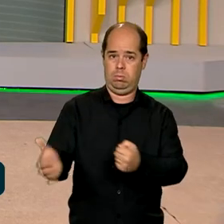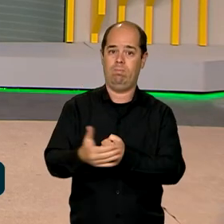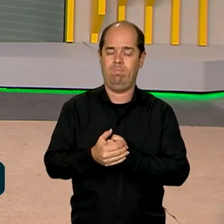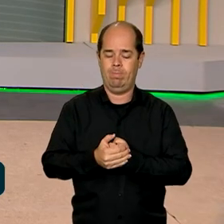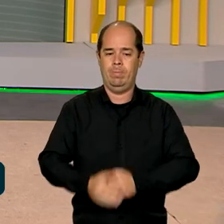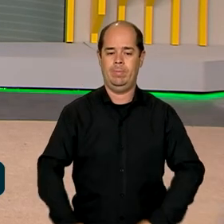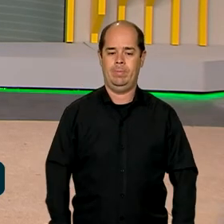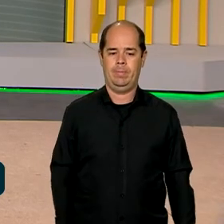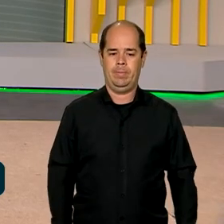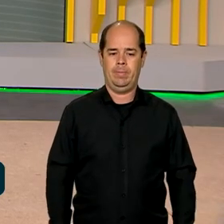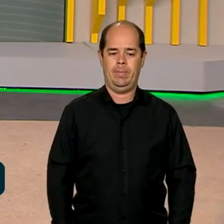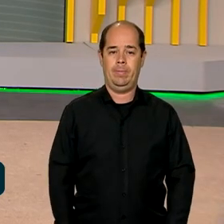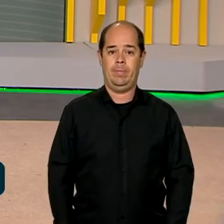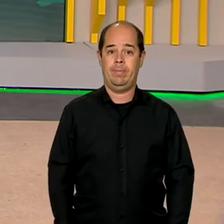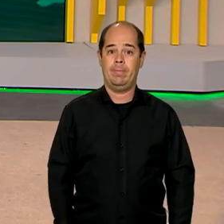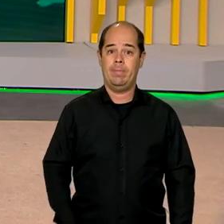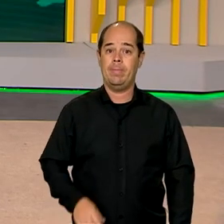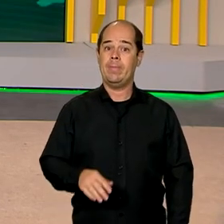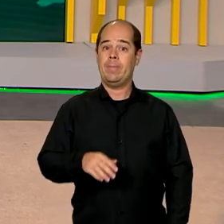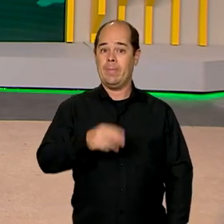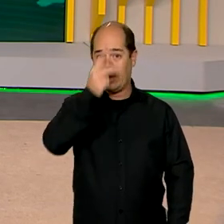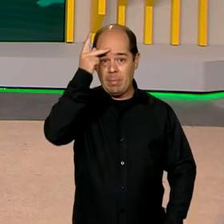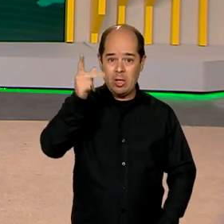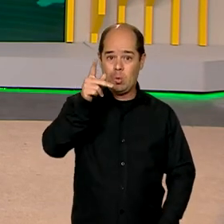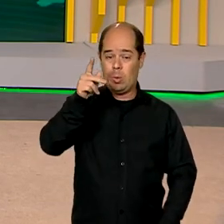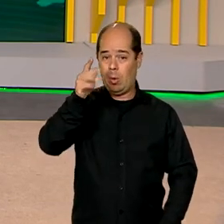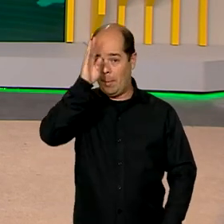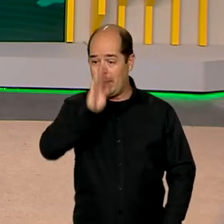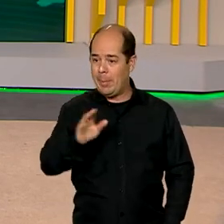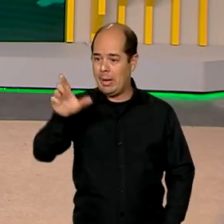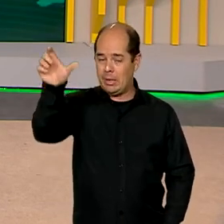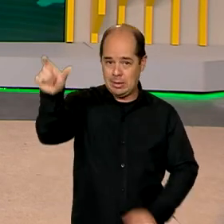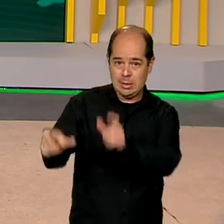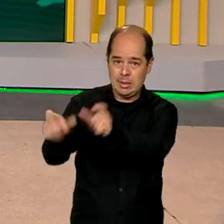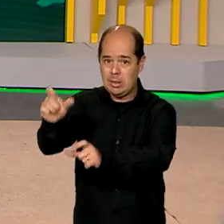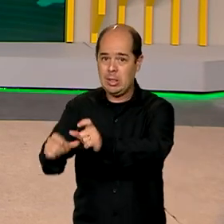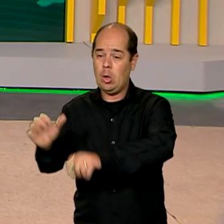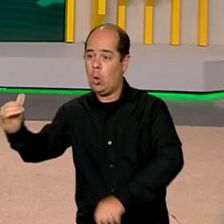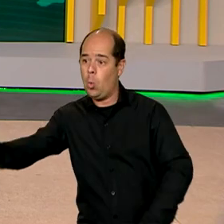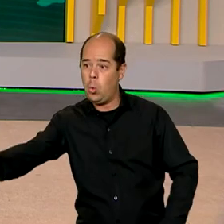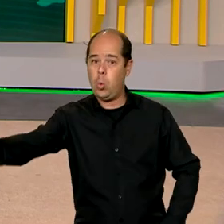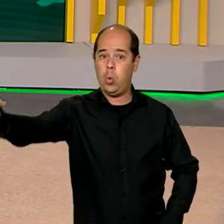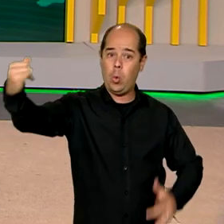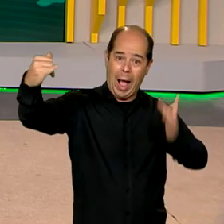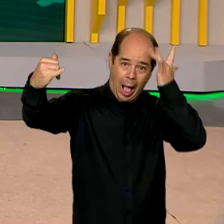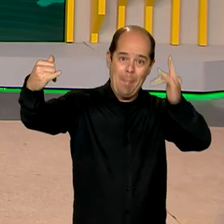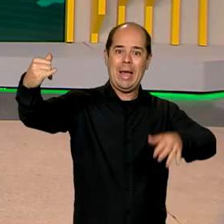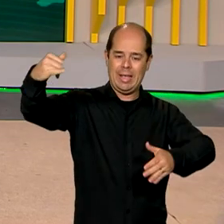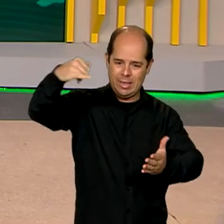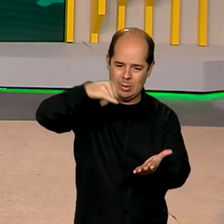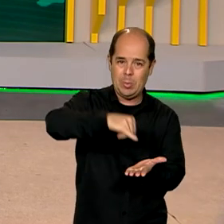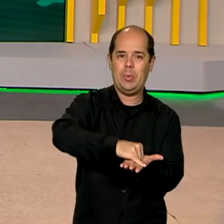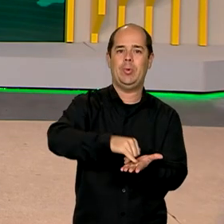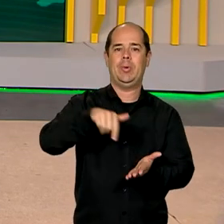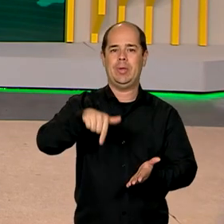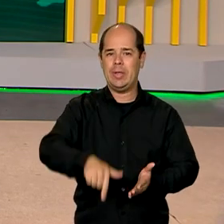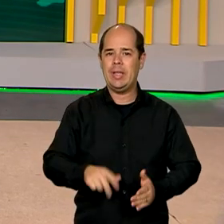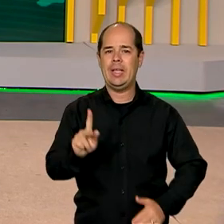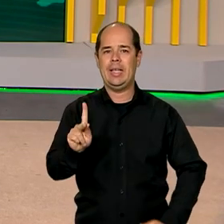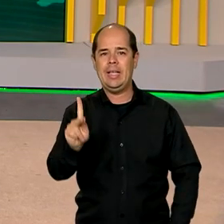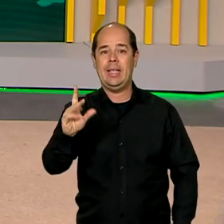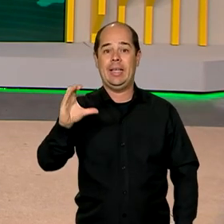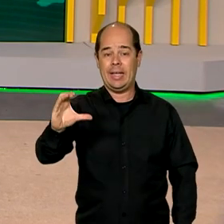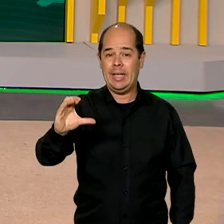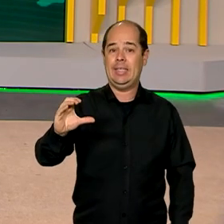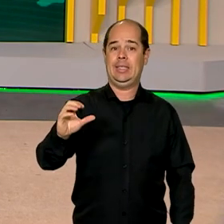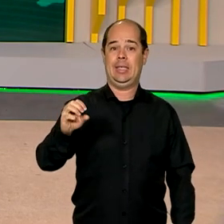E mais uma tripulação de brasileiros e brasileiras do Oriente Médio chega amanhã ao Brasil. O KC-390 Millennium vai